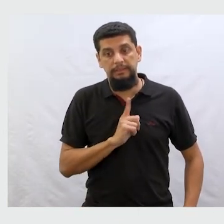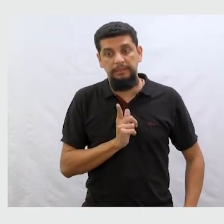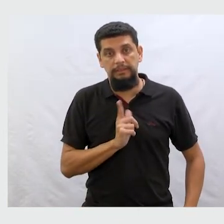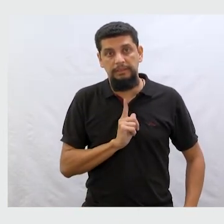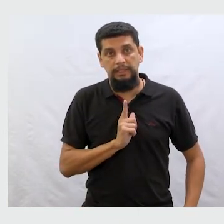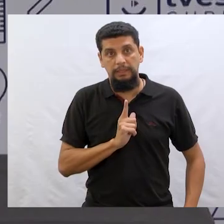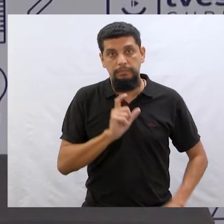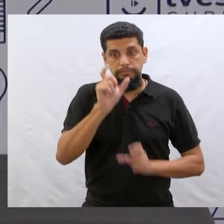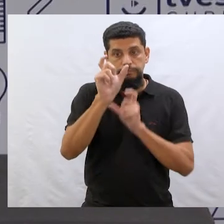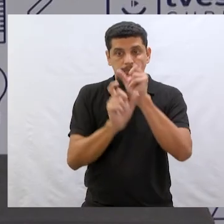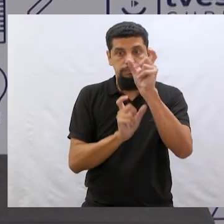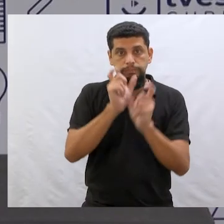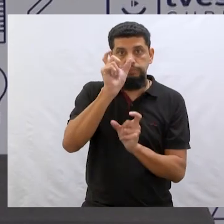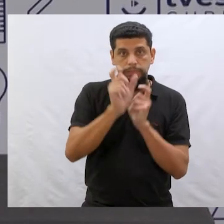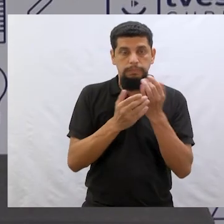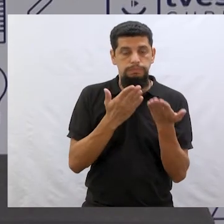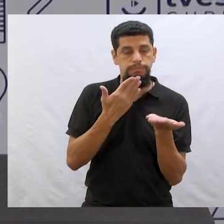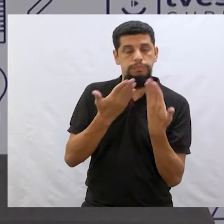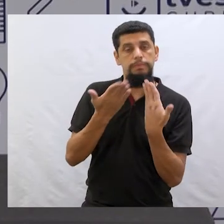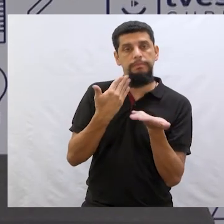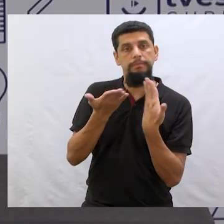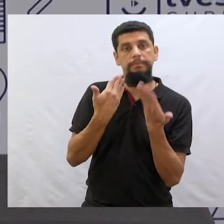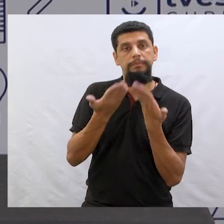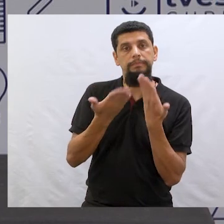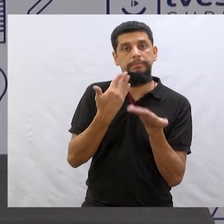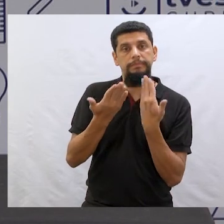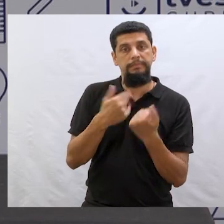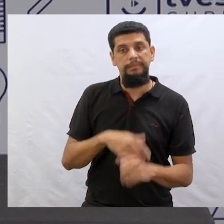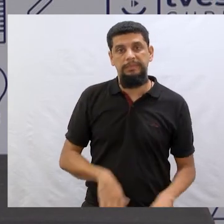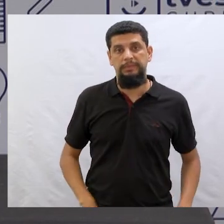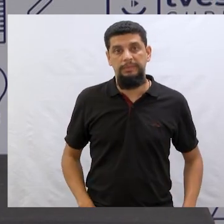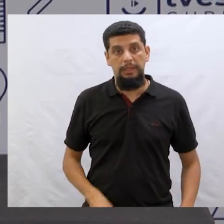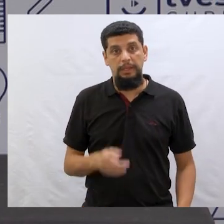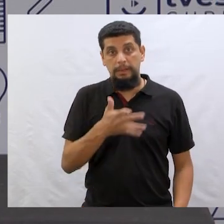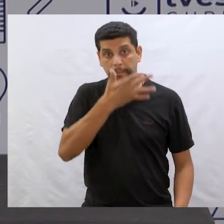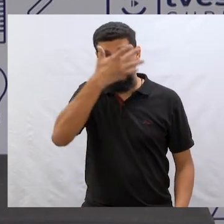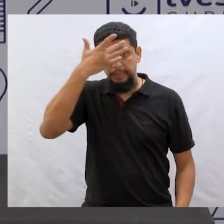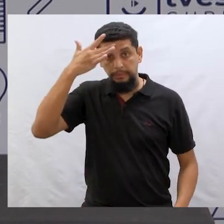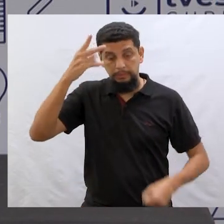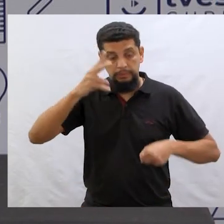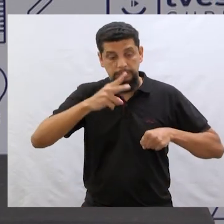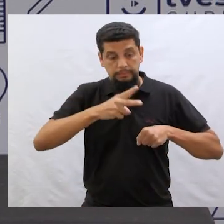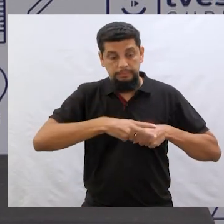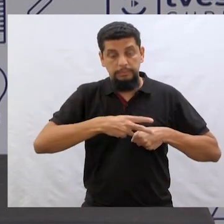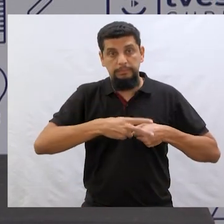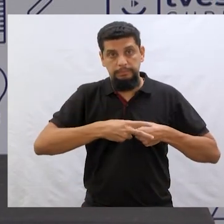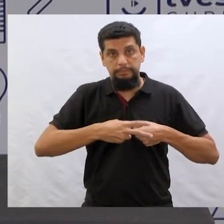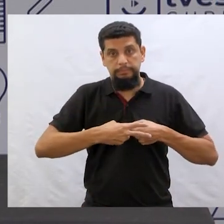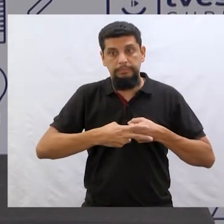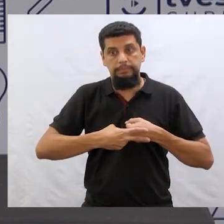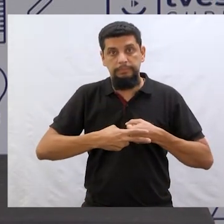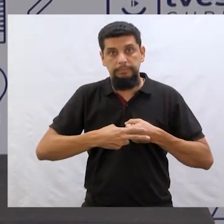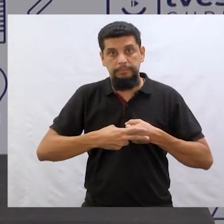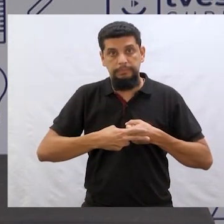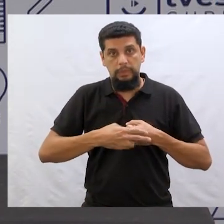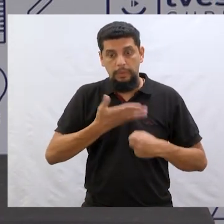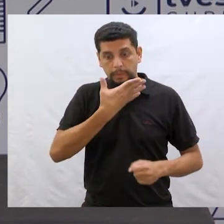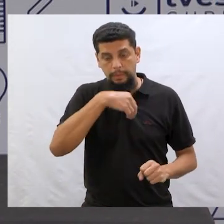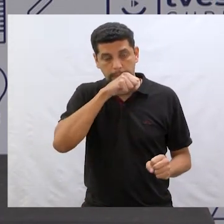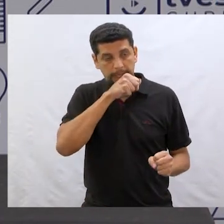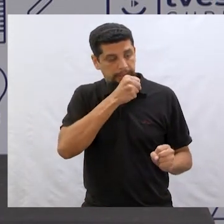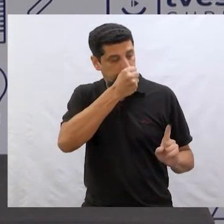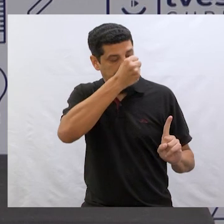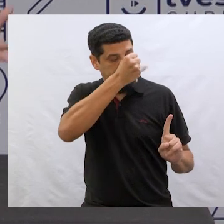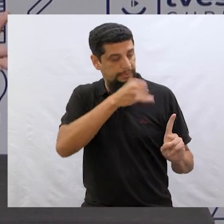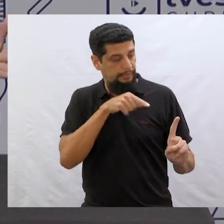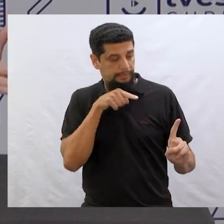Aí, a gente tem as pessoas do discurso. Então, são as pessoas do verbo. Como o pai tentou muito bem explicar